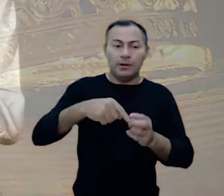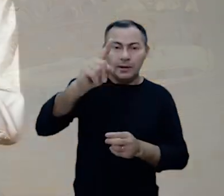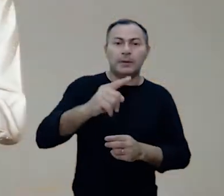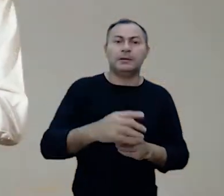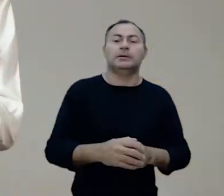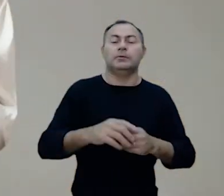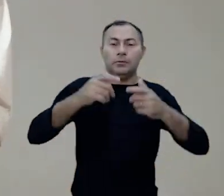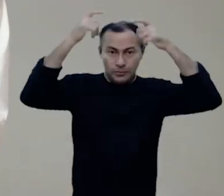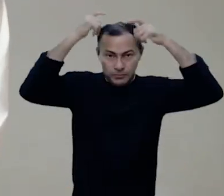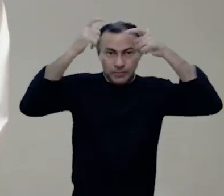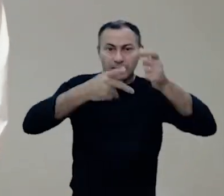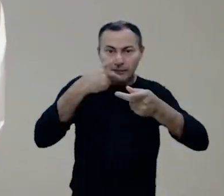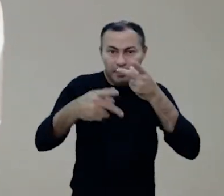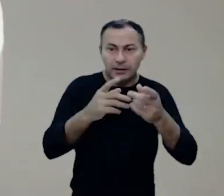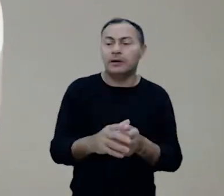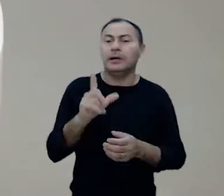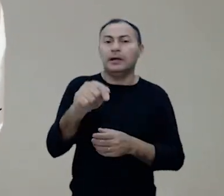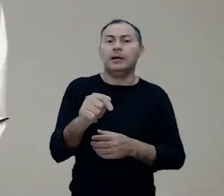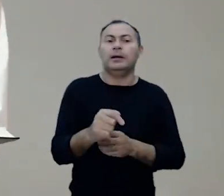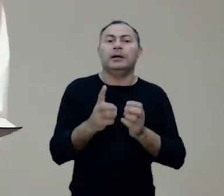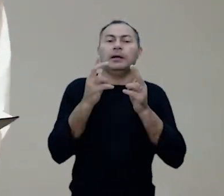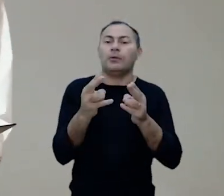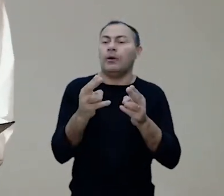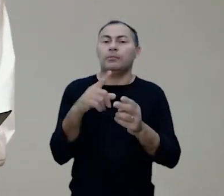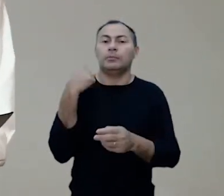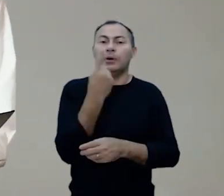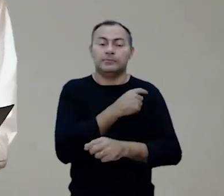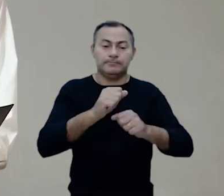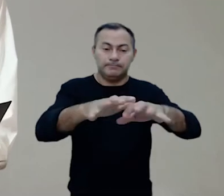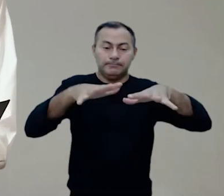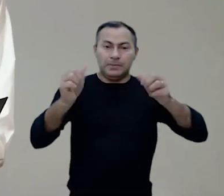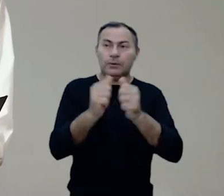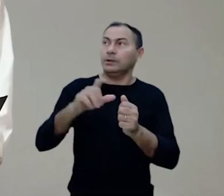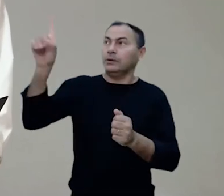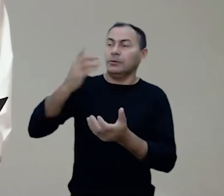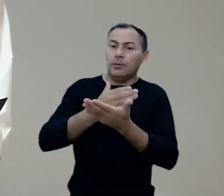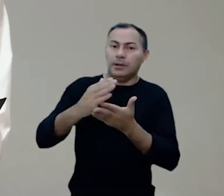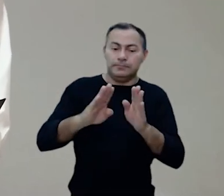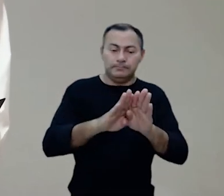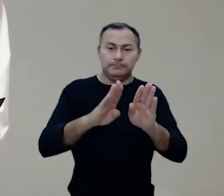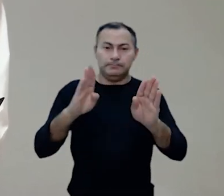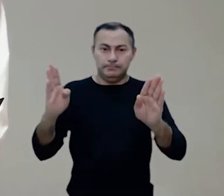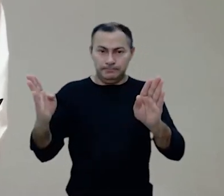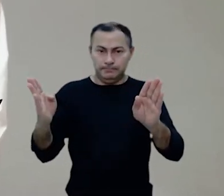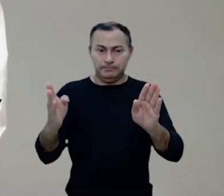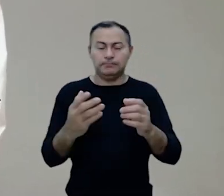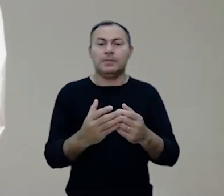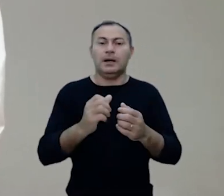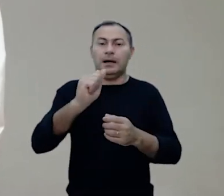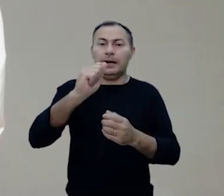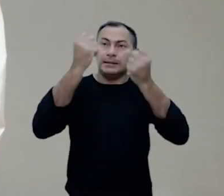é como ir à presença de um monarca ele diz que isso é como se nossa audiência com Deus começasse com os portões